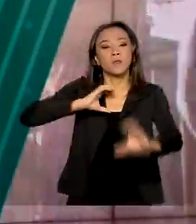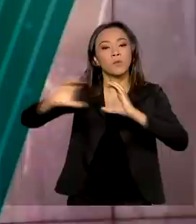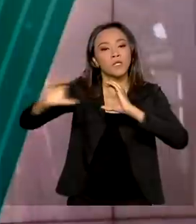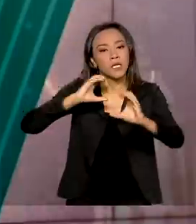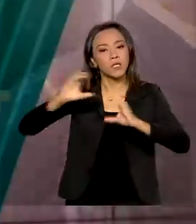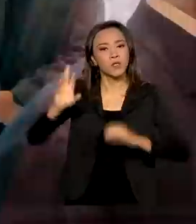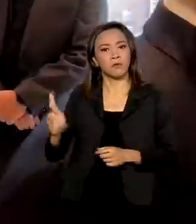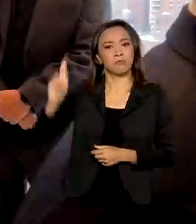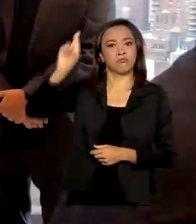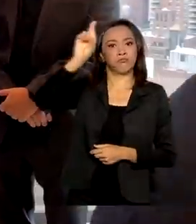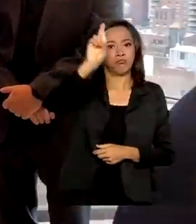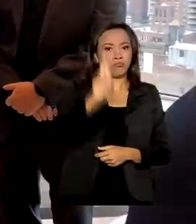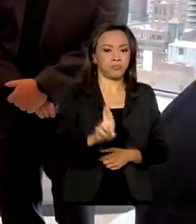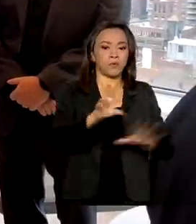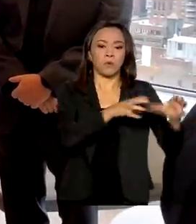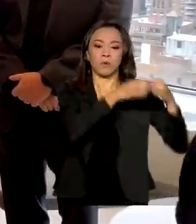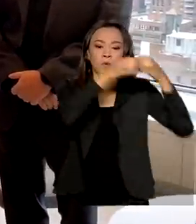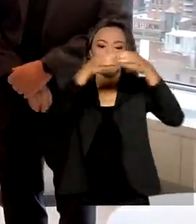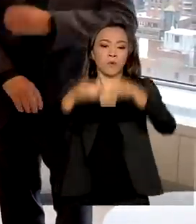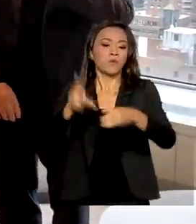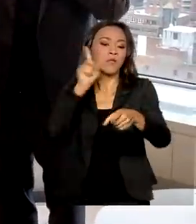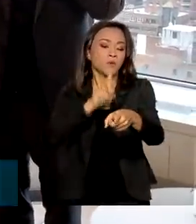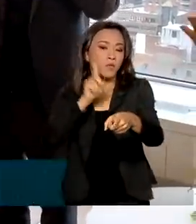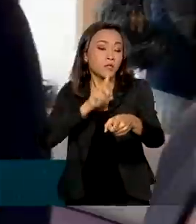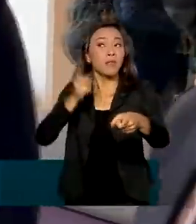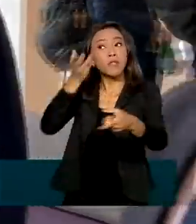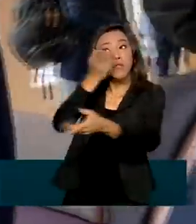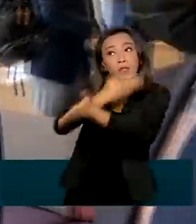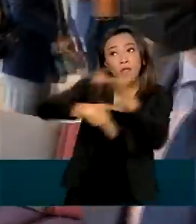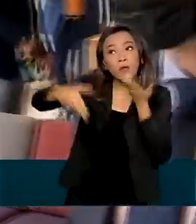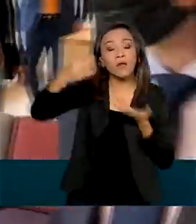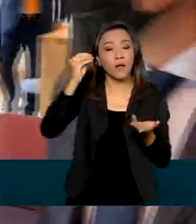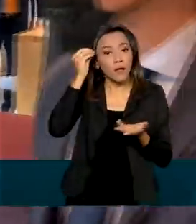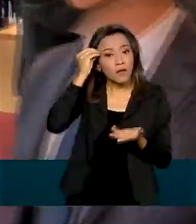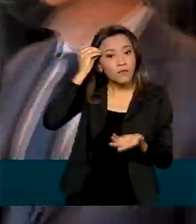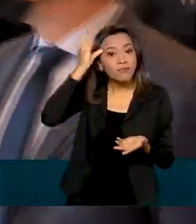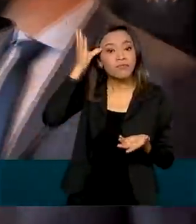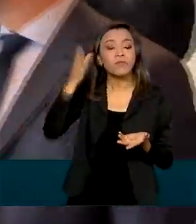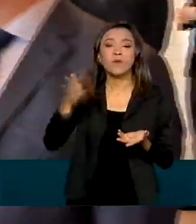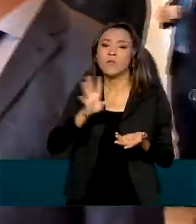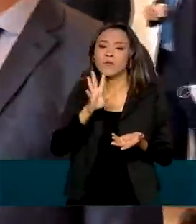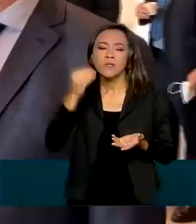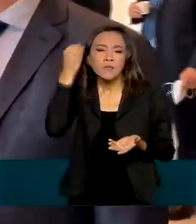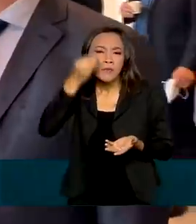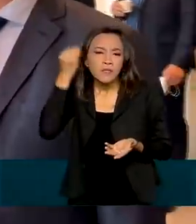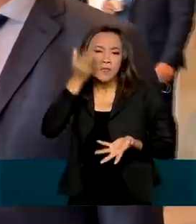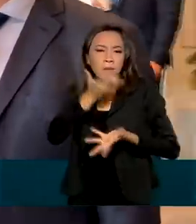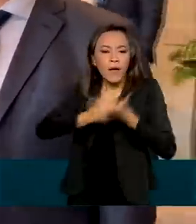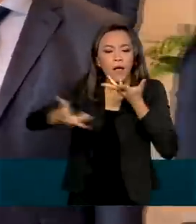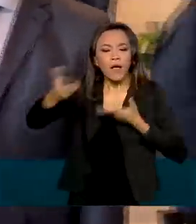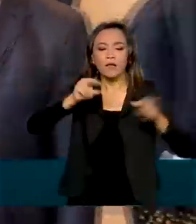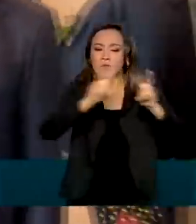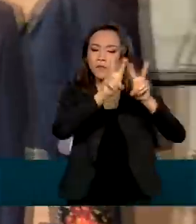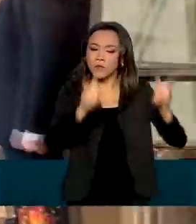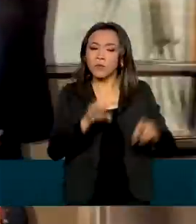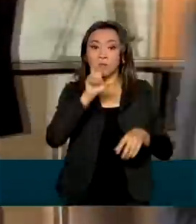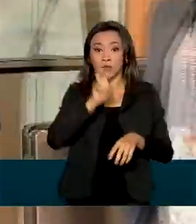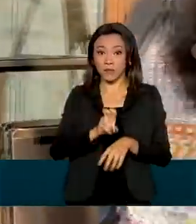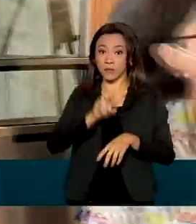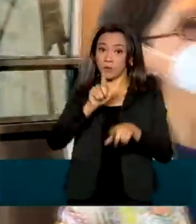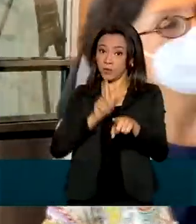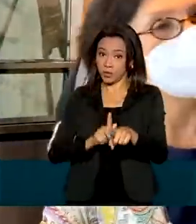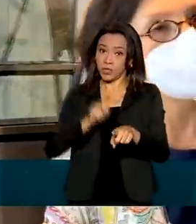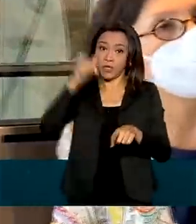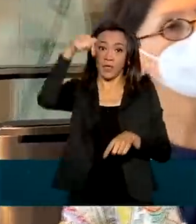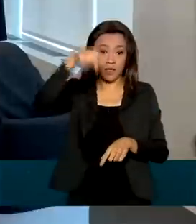nos Estados Unidos para trocar informações e experiências sobre a internet móvel de banda larga 5G. Nesta quinta